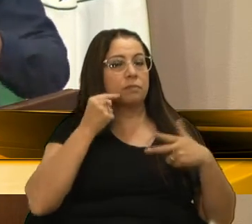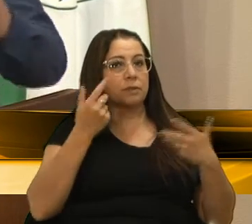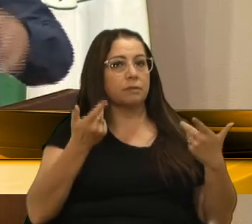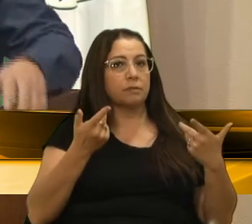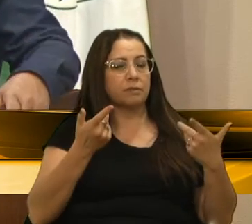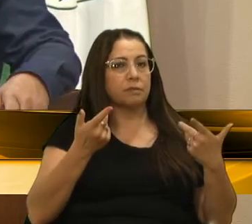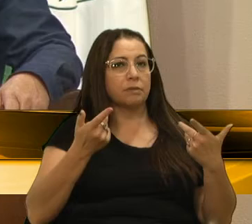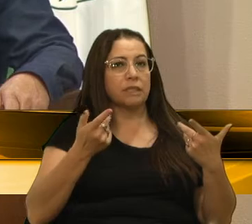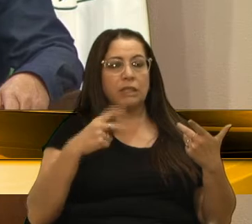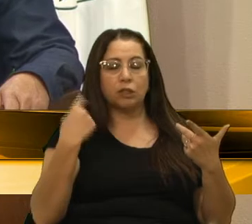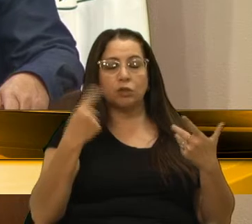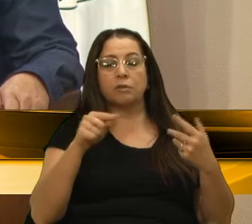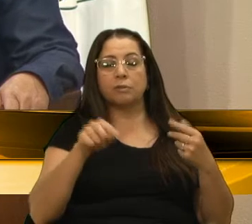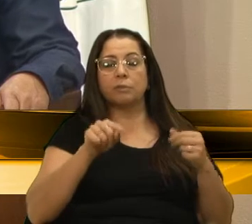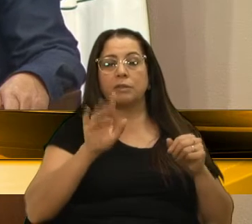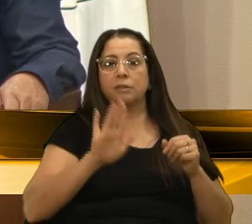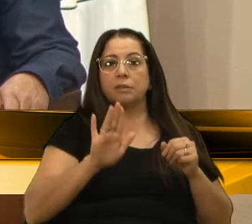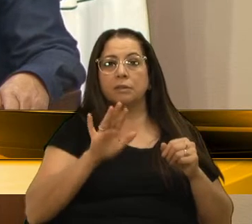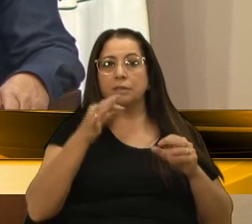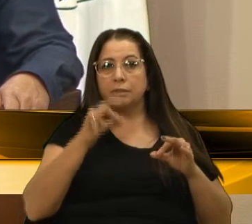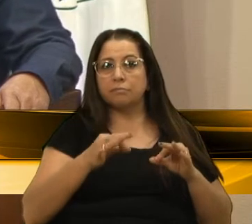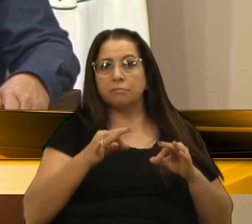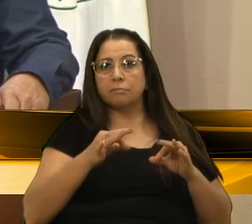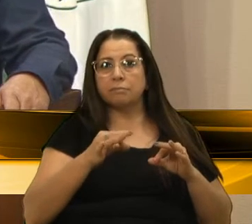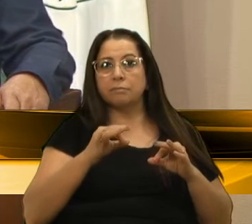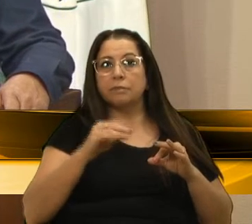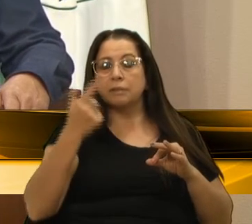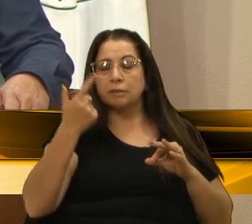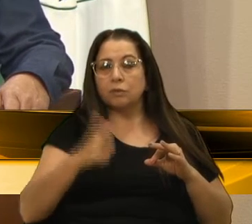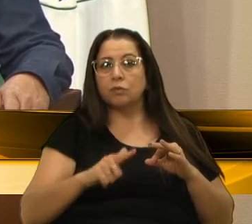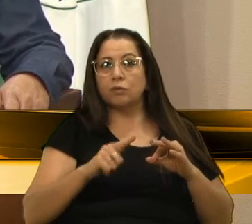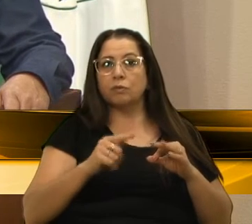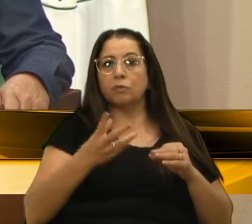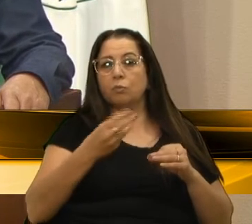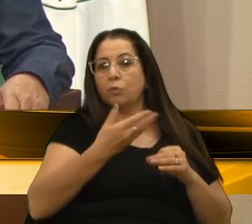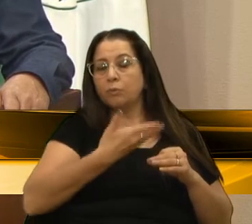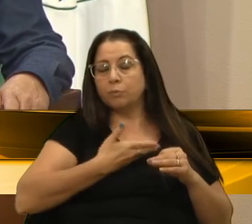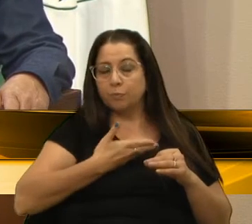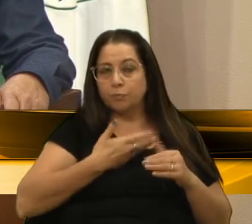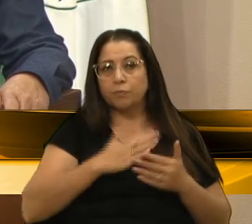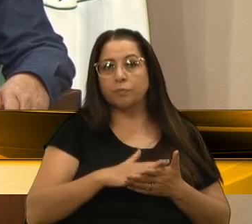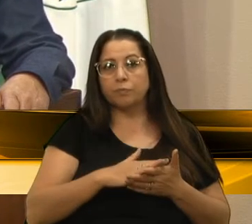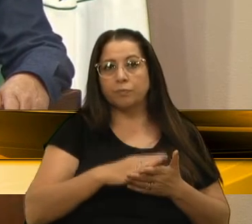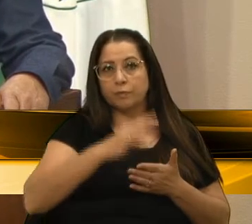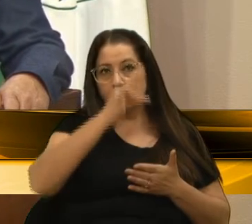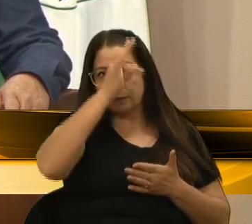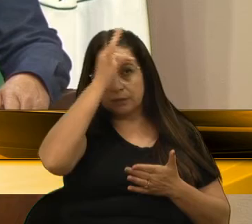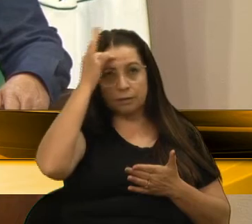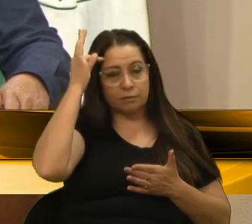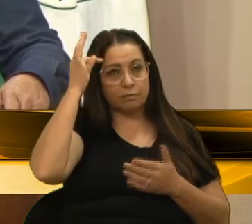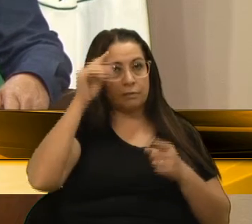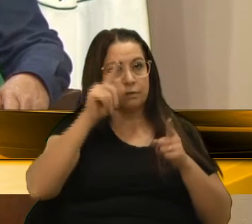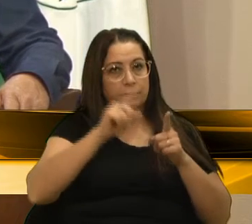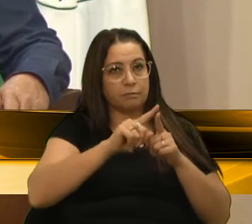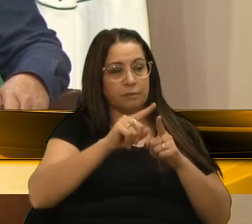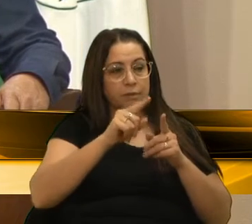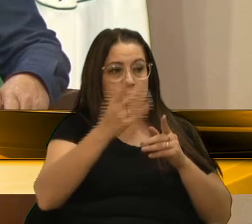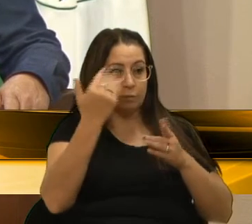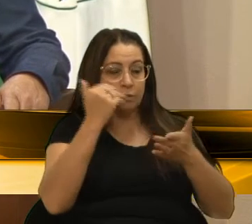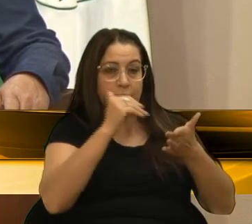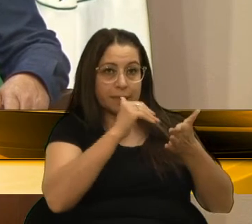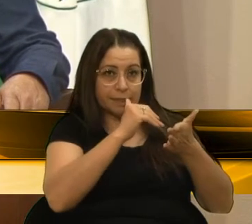certeza, nós estamos aqui deixando, mais uma vez, vários amigos, e, Toigo, eu quero dizer que, estava na Secretaria,